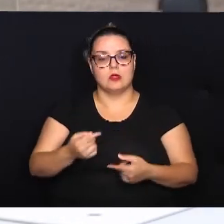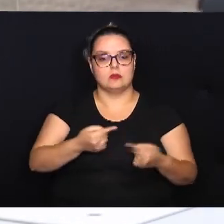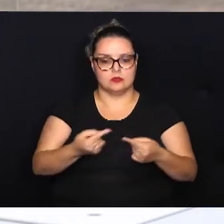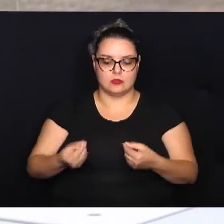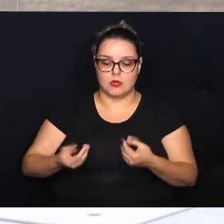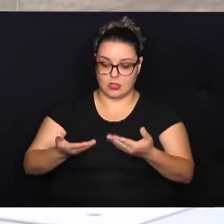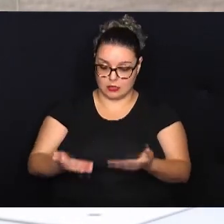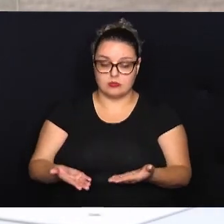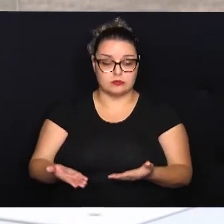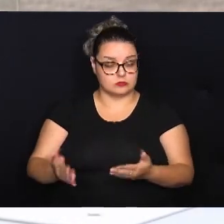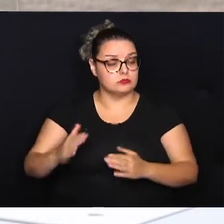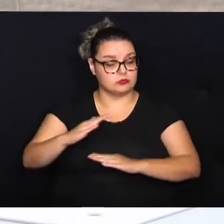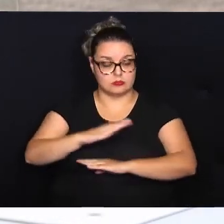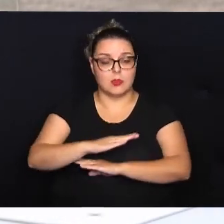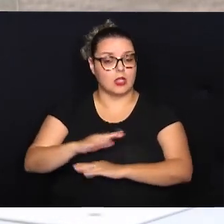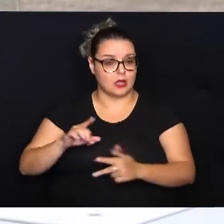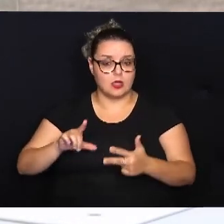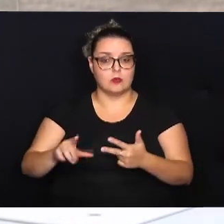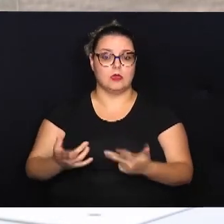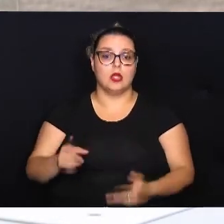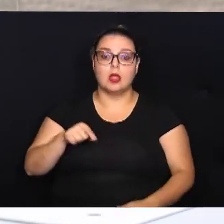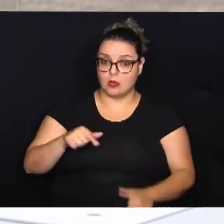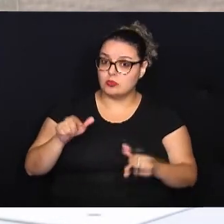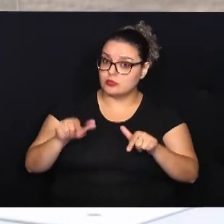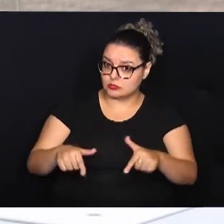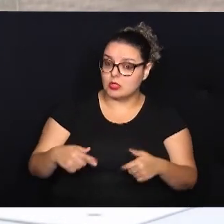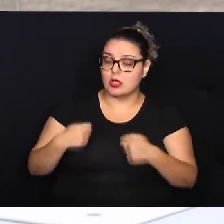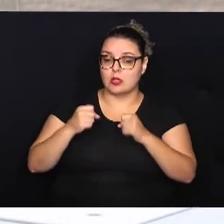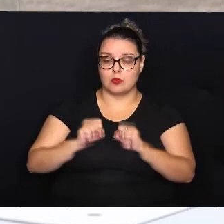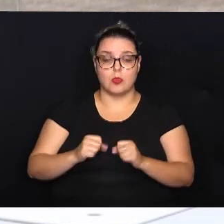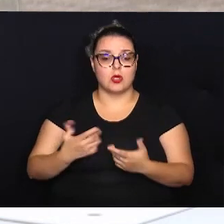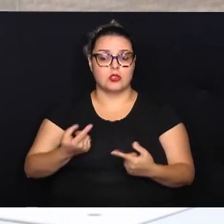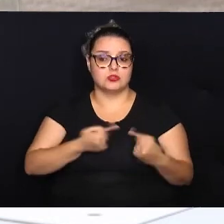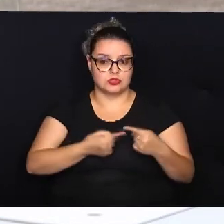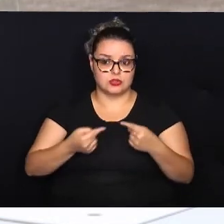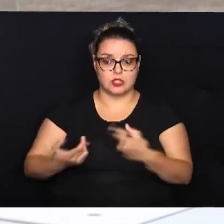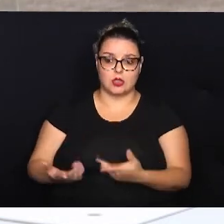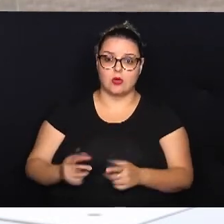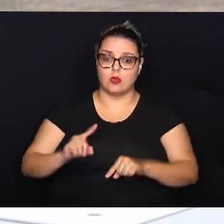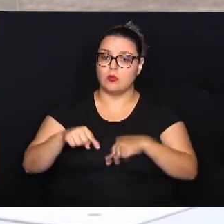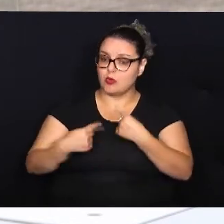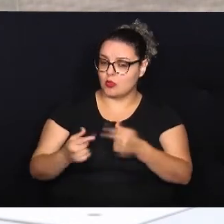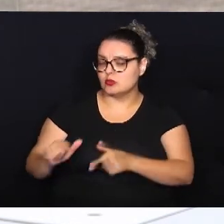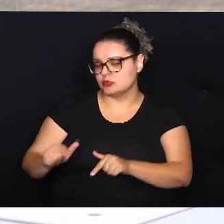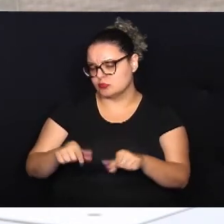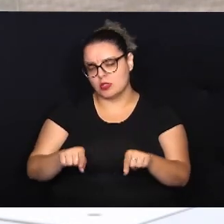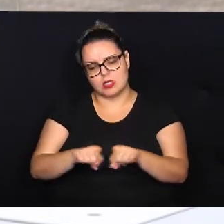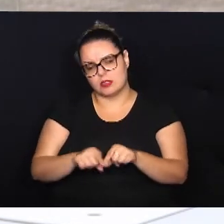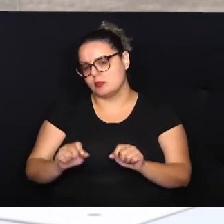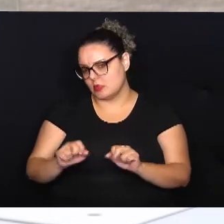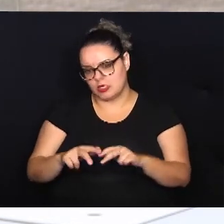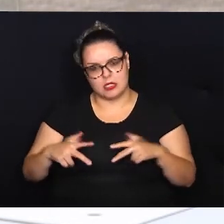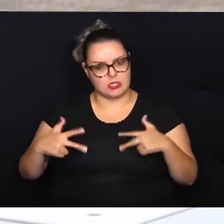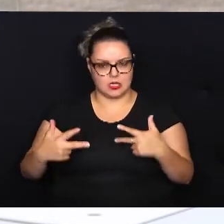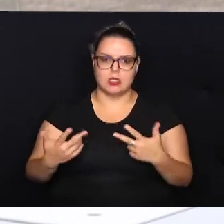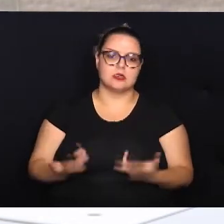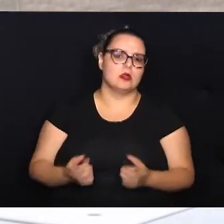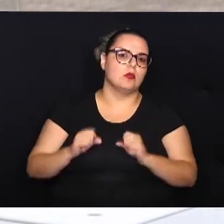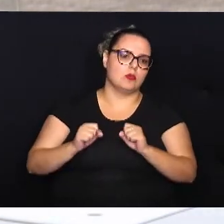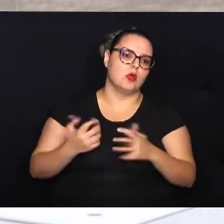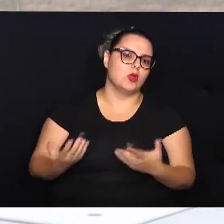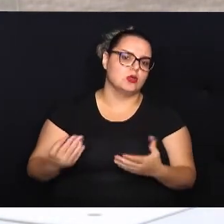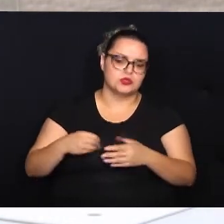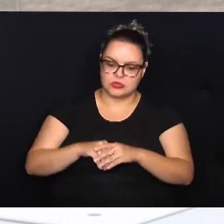comece a trazer essa discussão. Aqui, a Casa Legislativa é um dos lugares que a gente pode ter esse debate, como outros lugares também, na Assembleia,